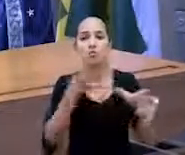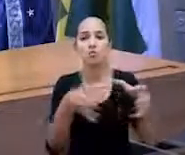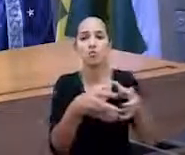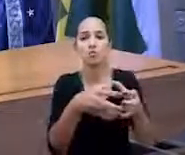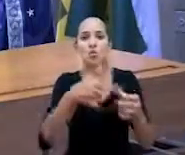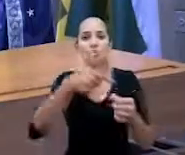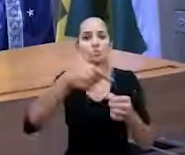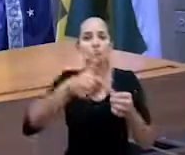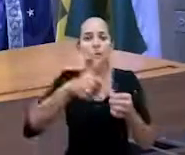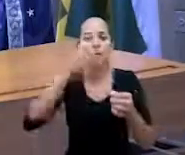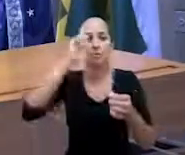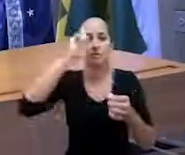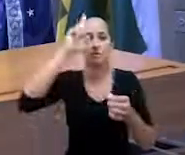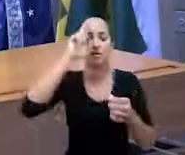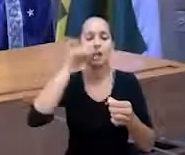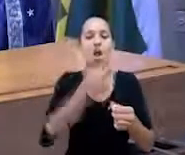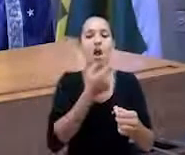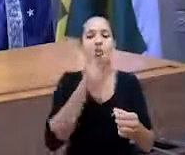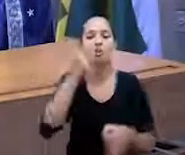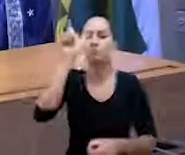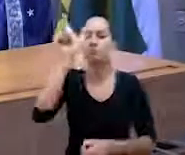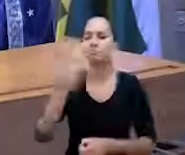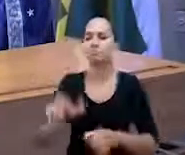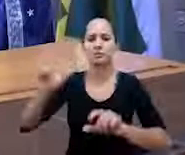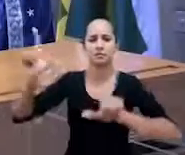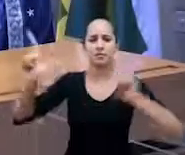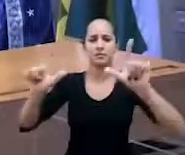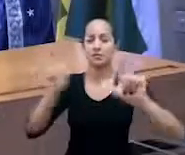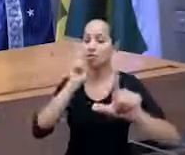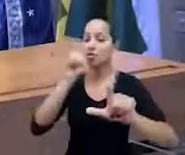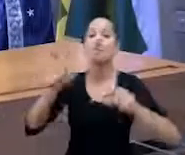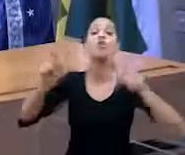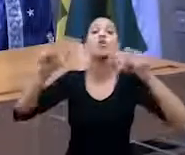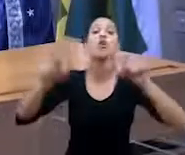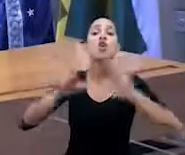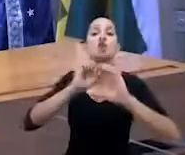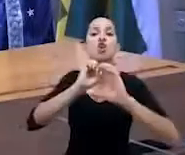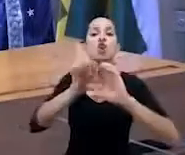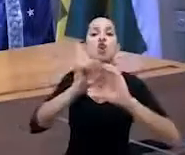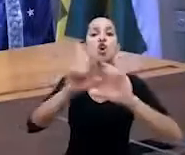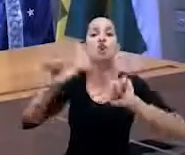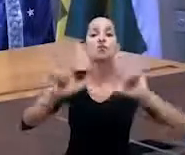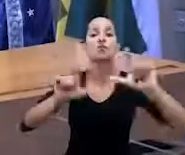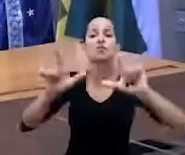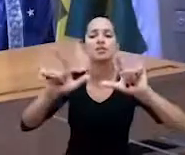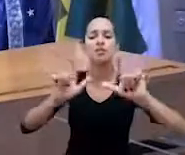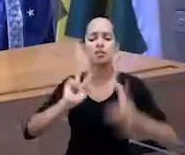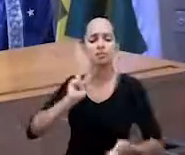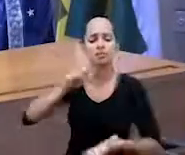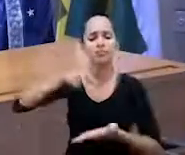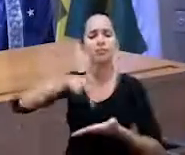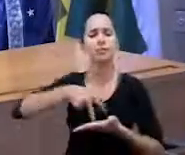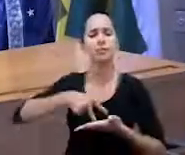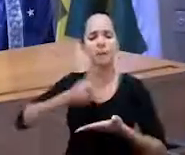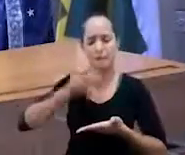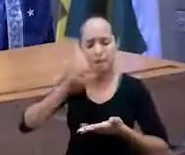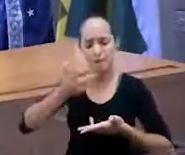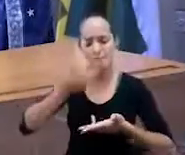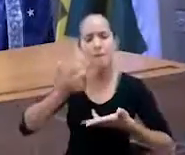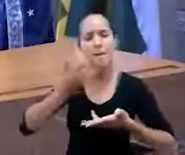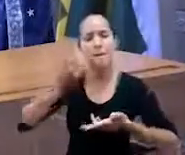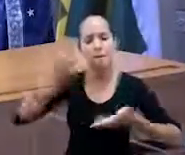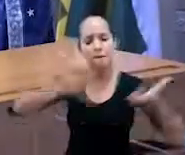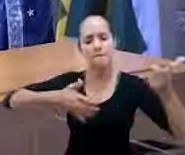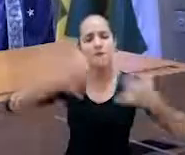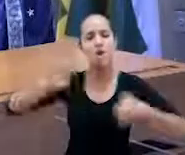vai para a televisão, eu vi ontem ele na Globo, dizendo que é porque durante o período de